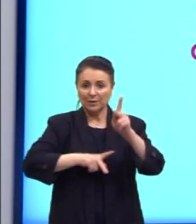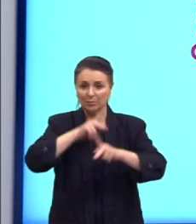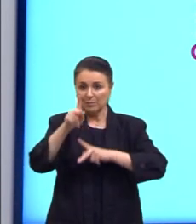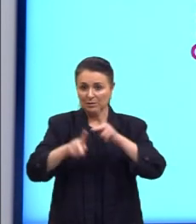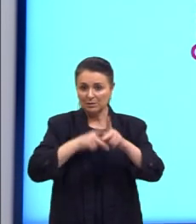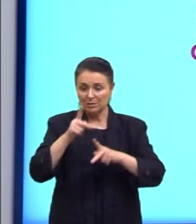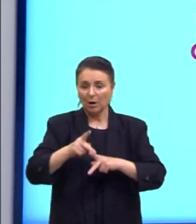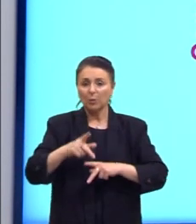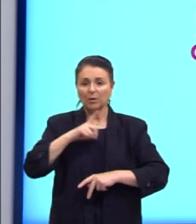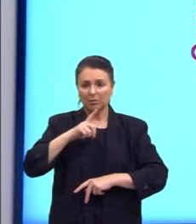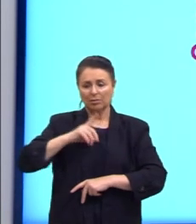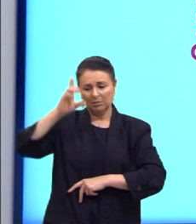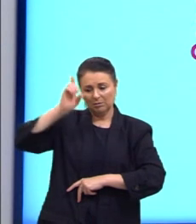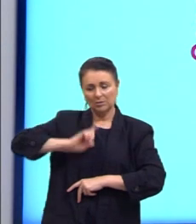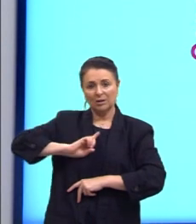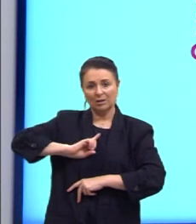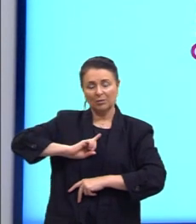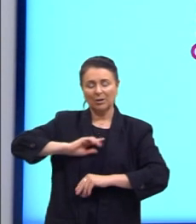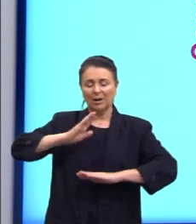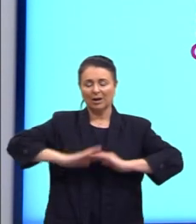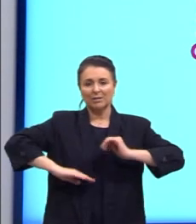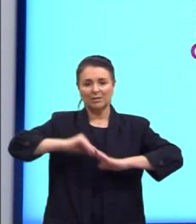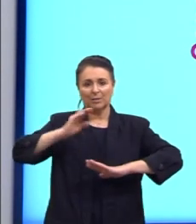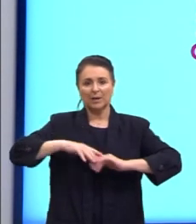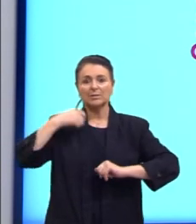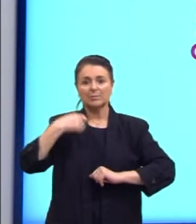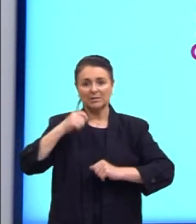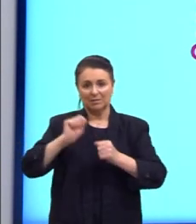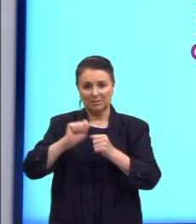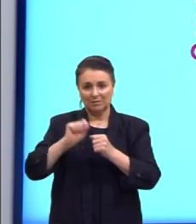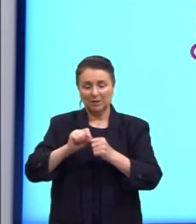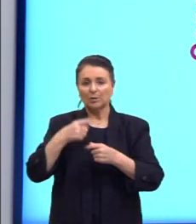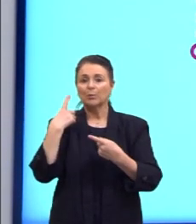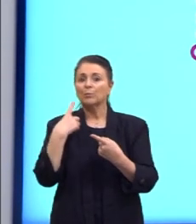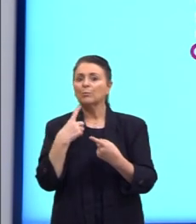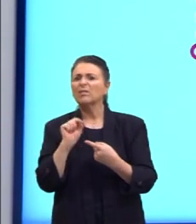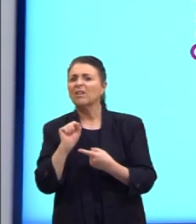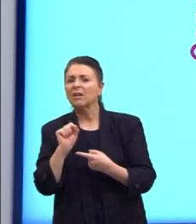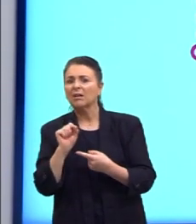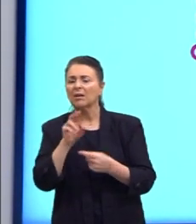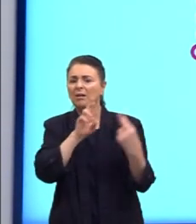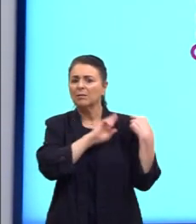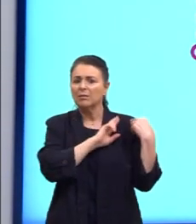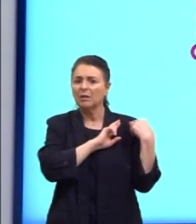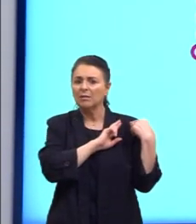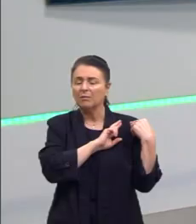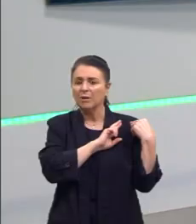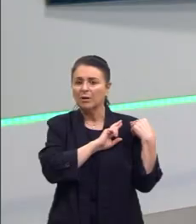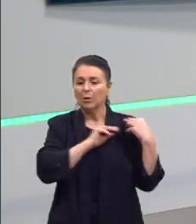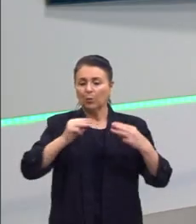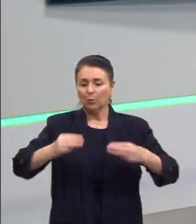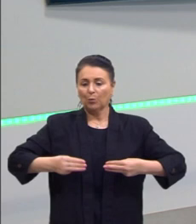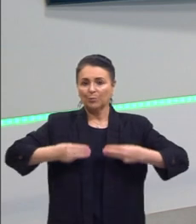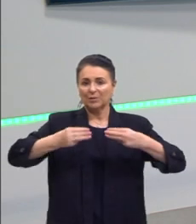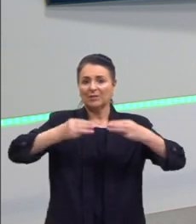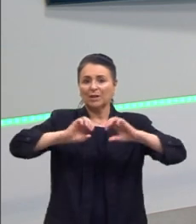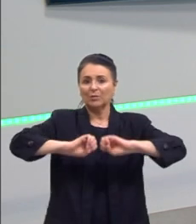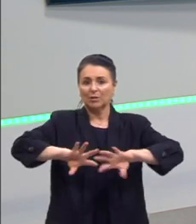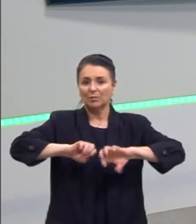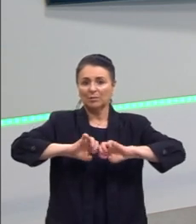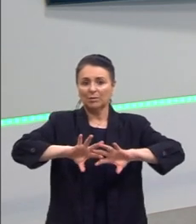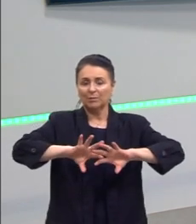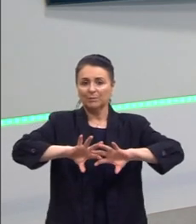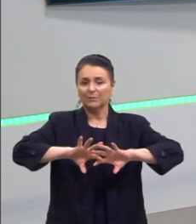acerca dos seus direitos. É essa ação que deve ser executada. Por quem? Qual é o agente? é o Ministério da Educação.